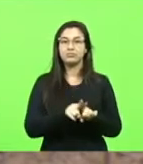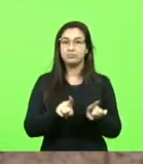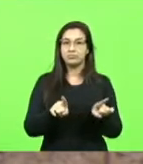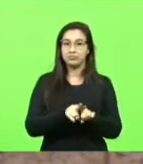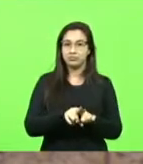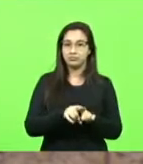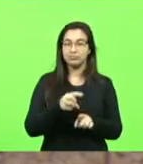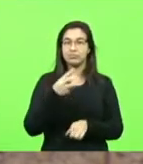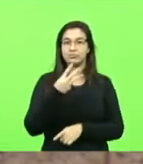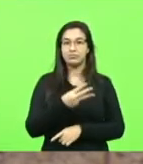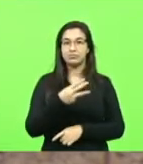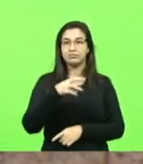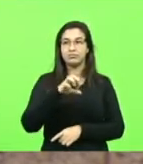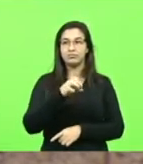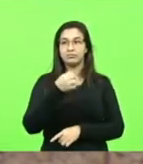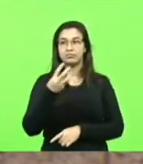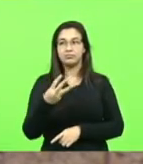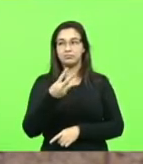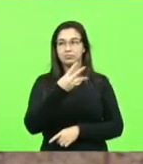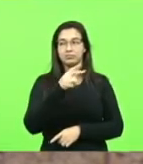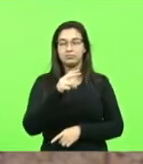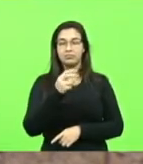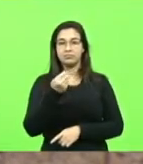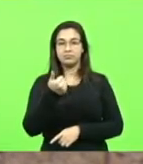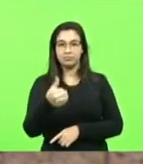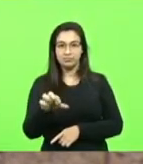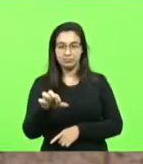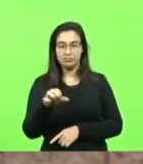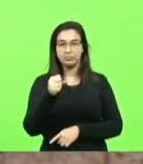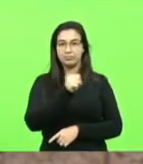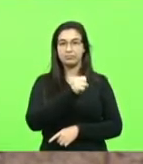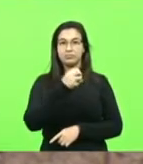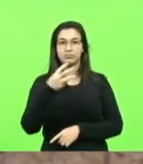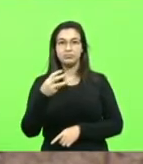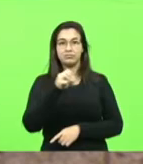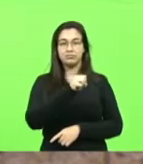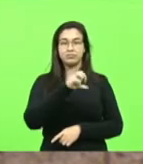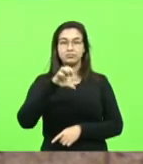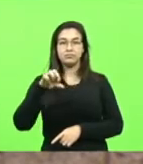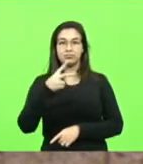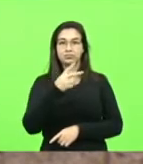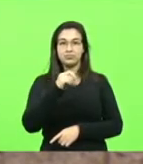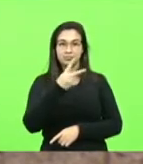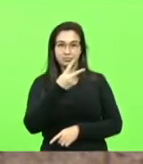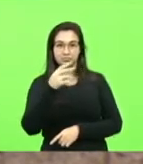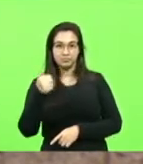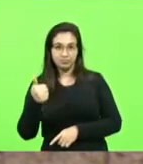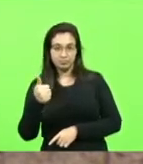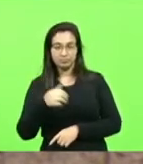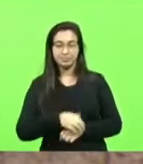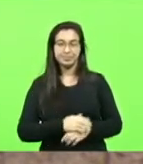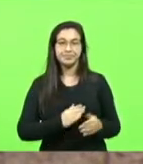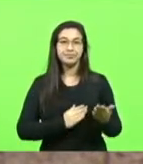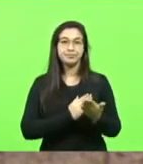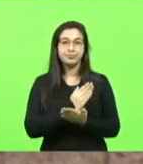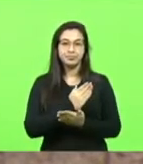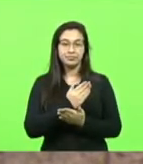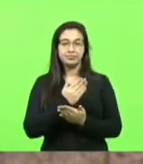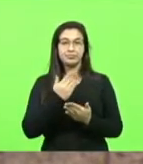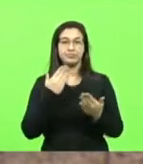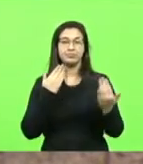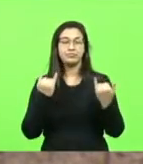números 392-2019 e 83-84 de 2021. Foram aprovados os pedidos de informações número